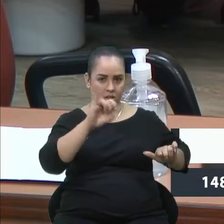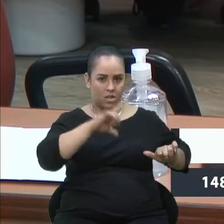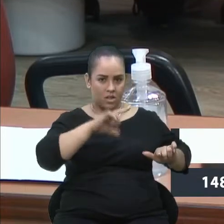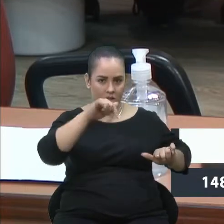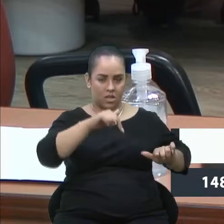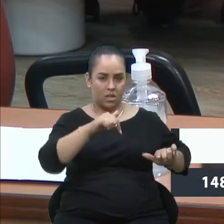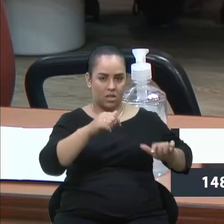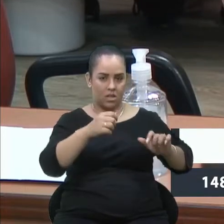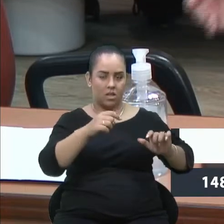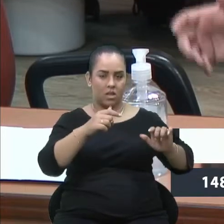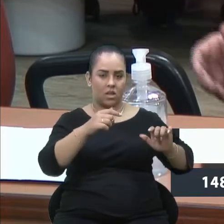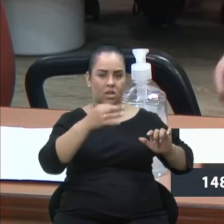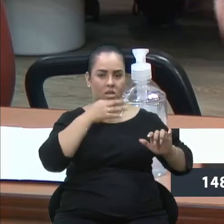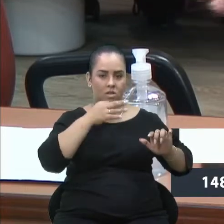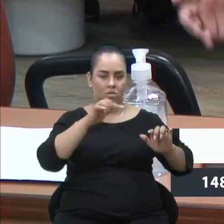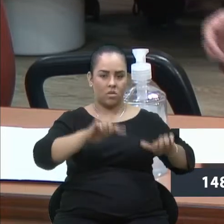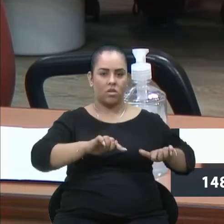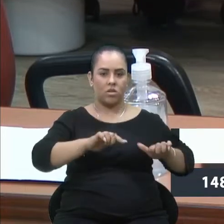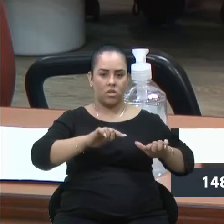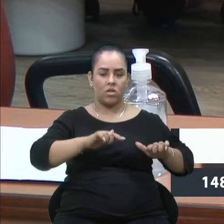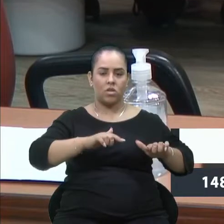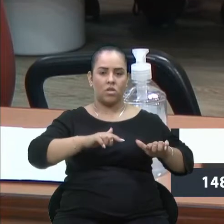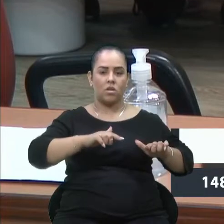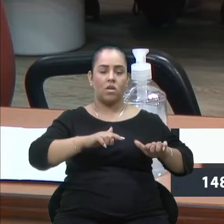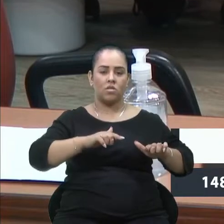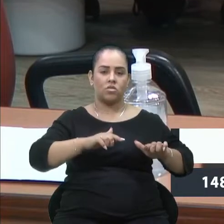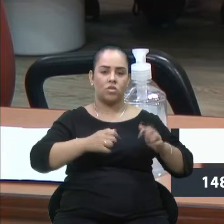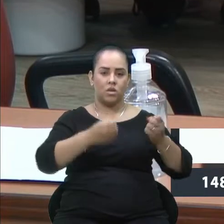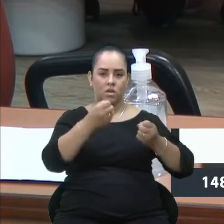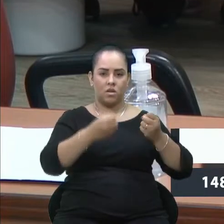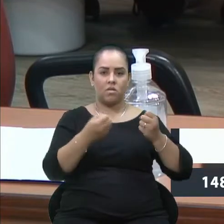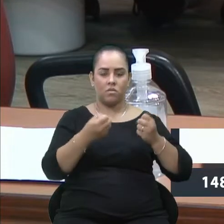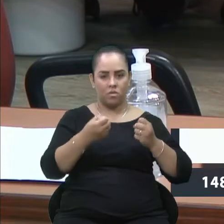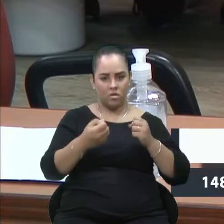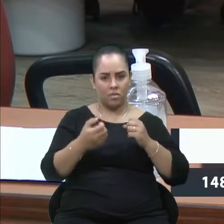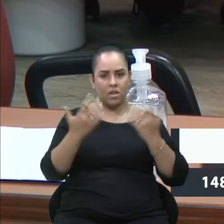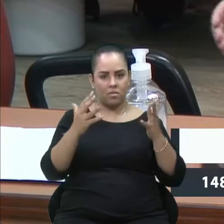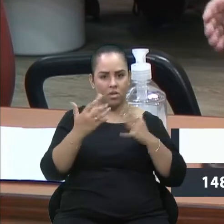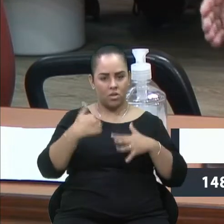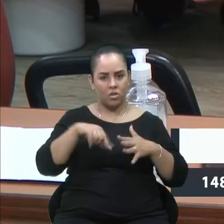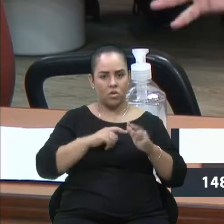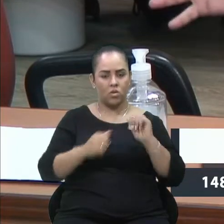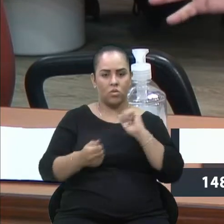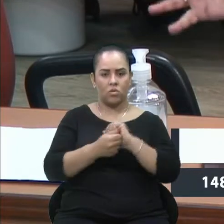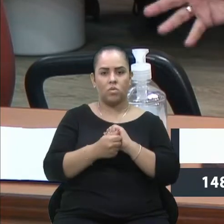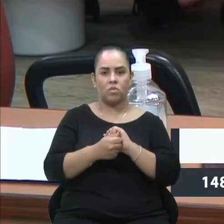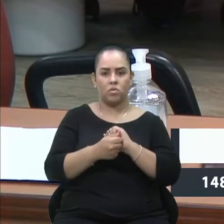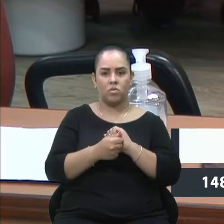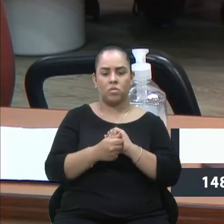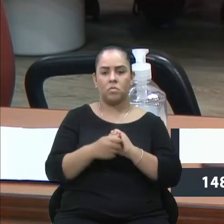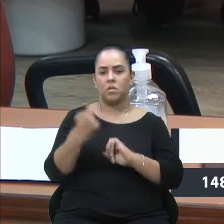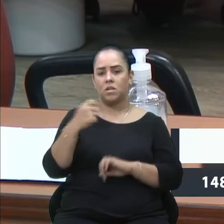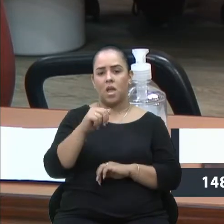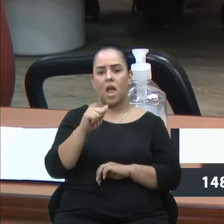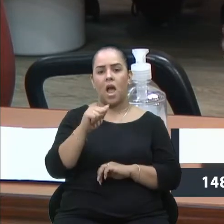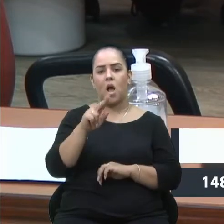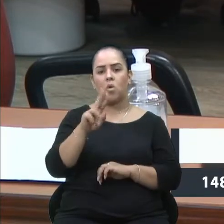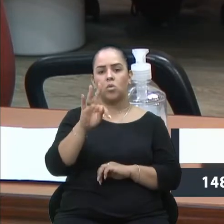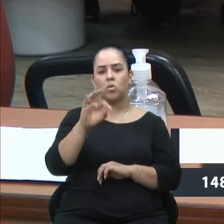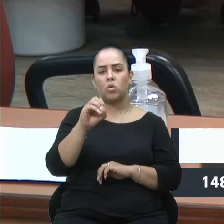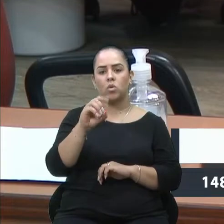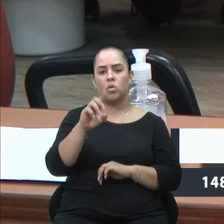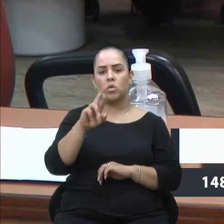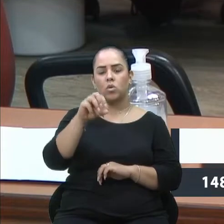Então, parabéns, contem comigo, estaremos juntos aí. E precisa, para sair autódromo, é claro, precisa de